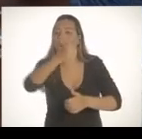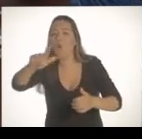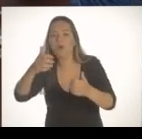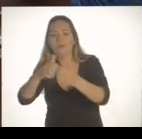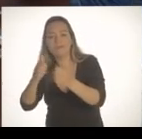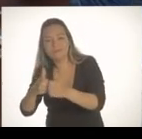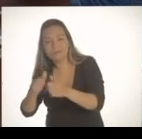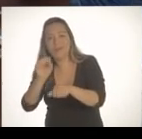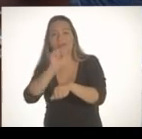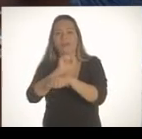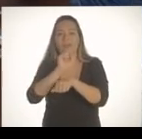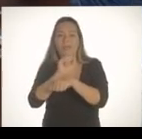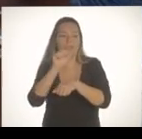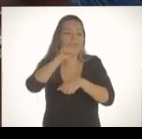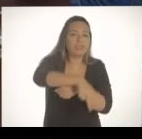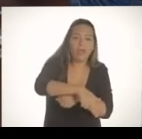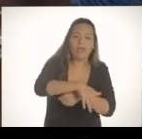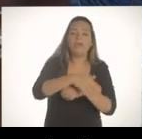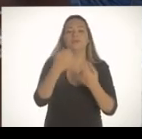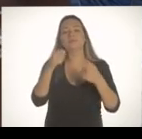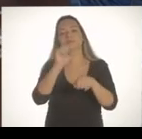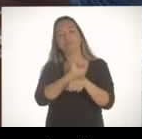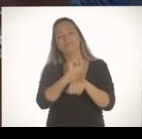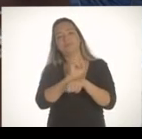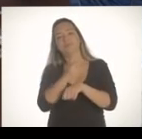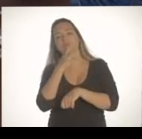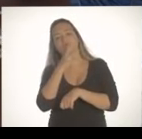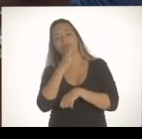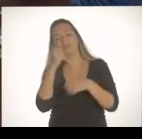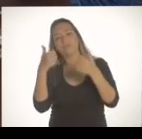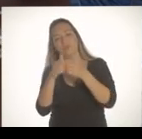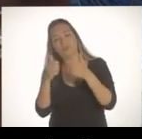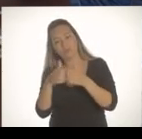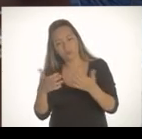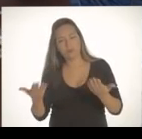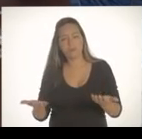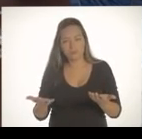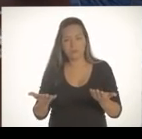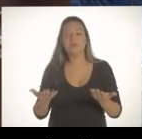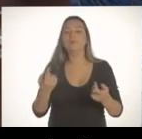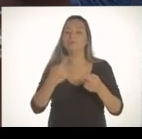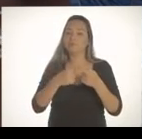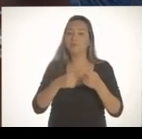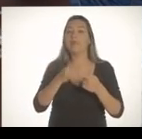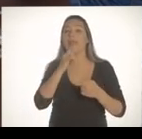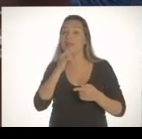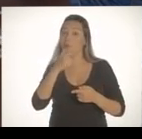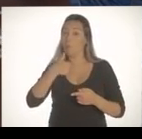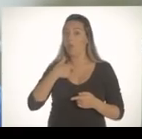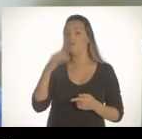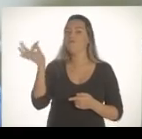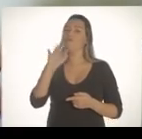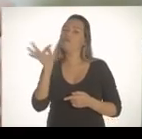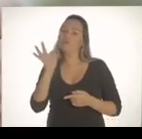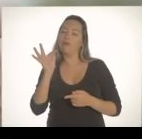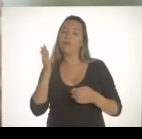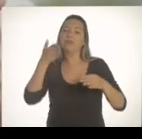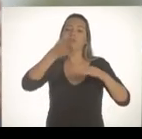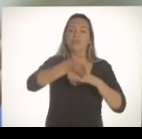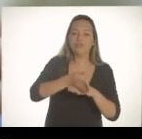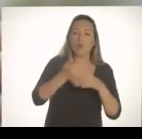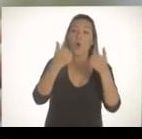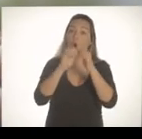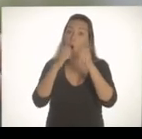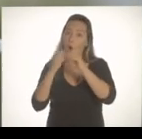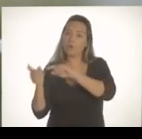tempo que você leva dentro Porque você desce, tem que esperar o outro, E tem que esperar o outro e aí, enfim, já é um transtorno danado. Eu só desligo para a faculdade, eu